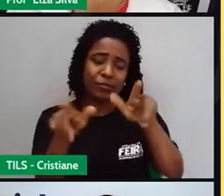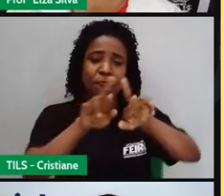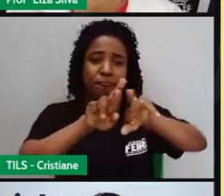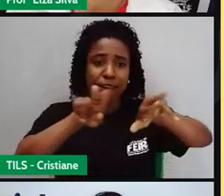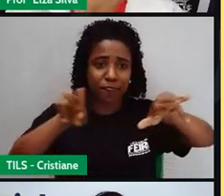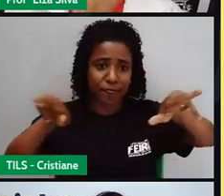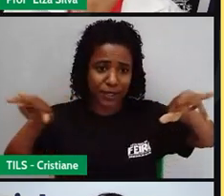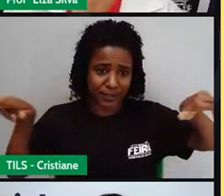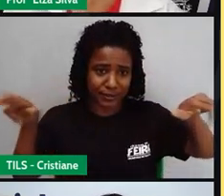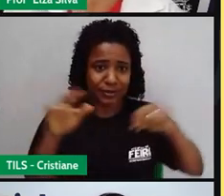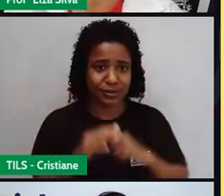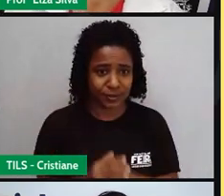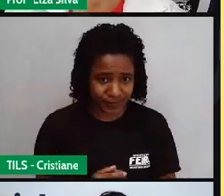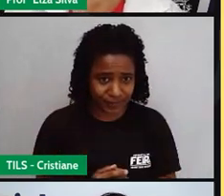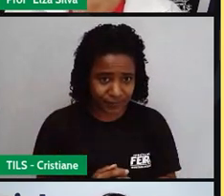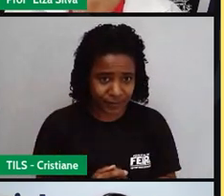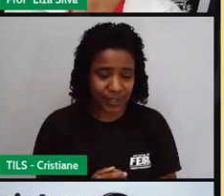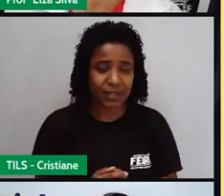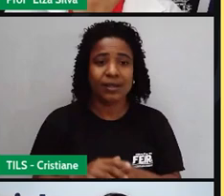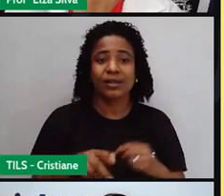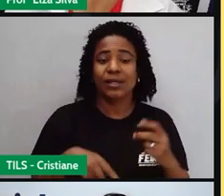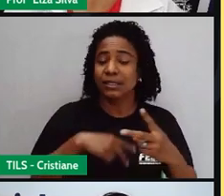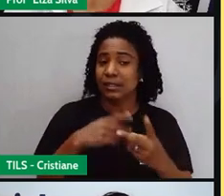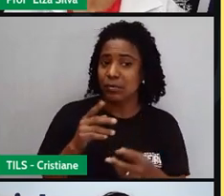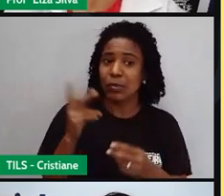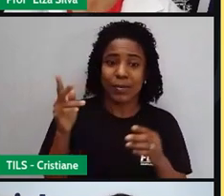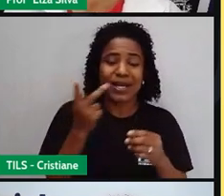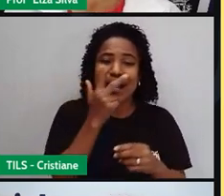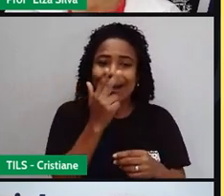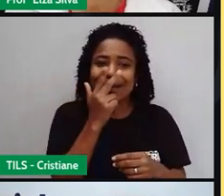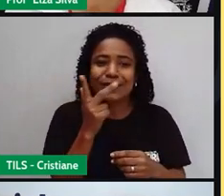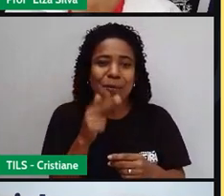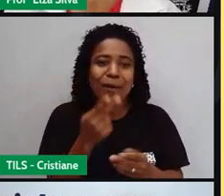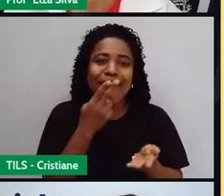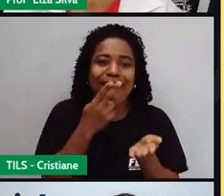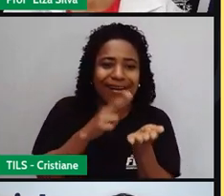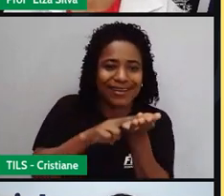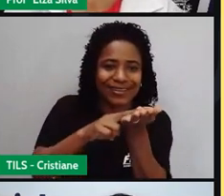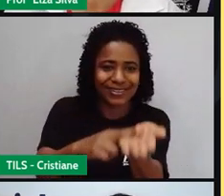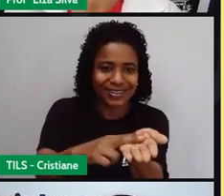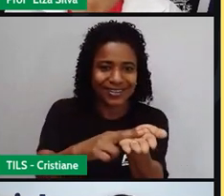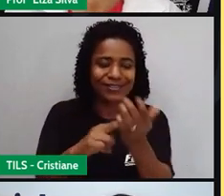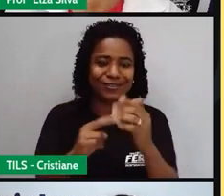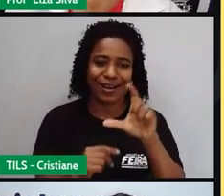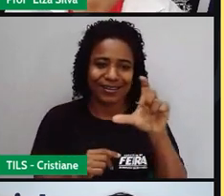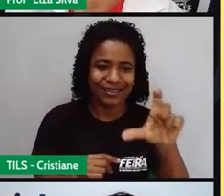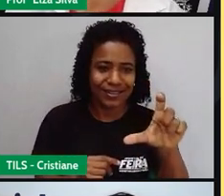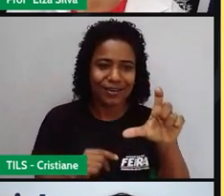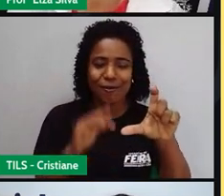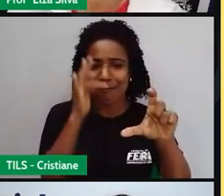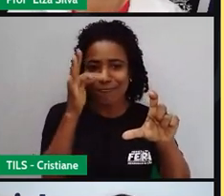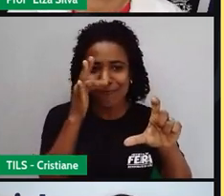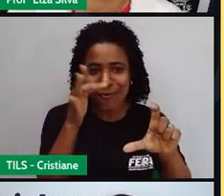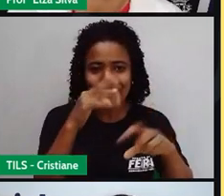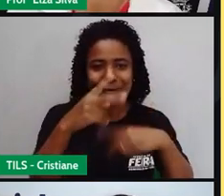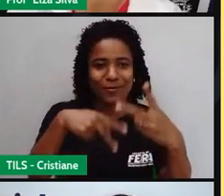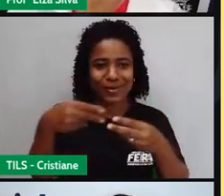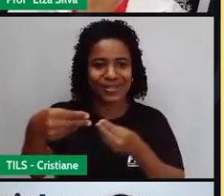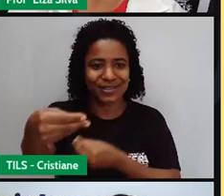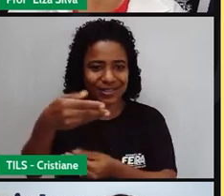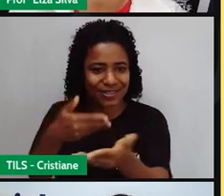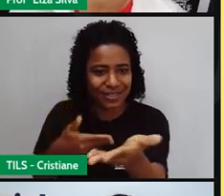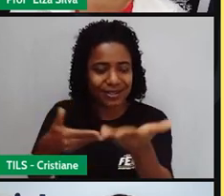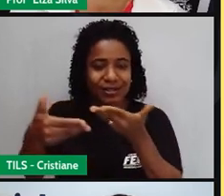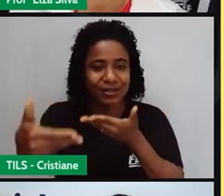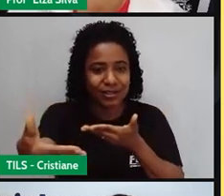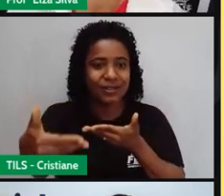comuns, como, por exemplo, a troca de presentes, troca de cartões, flores, jantares românticos,